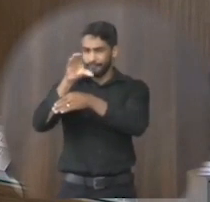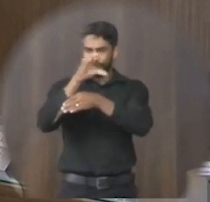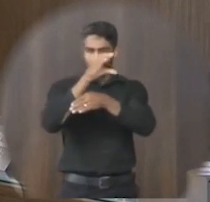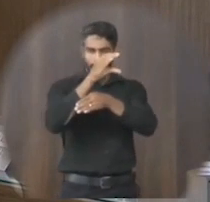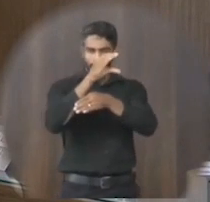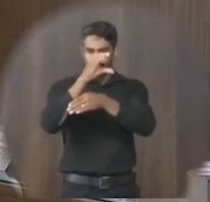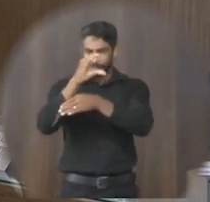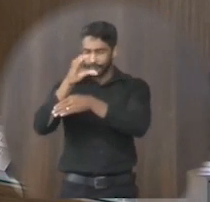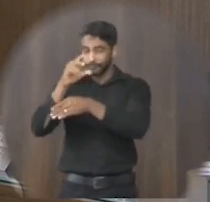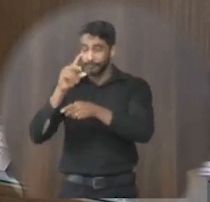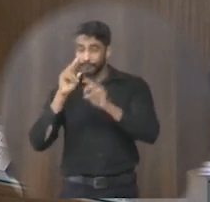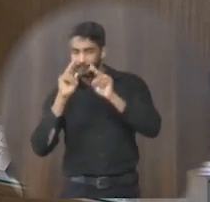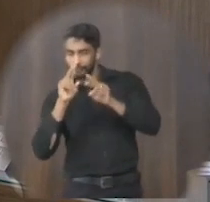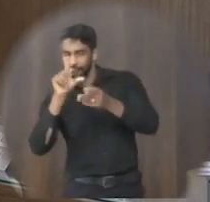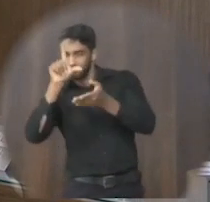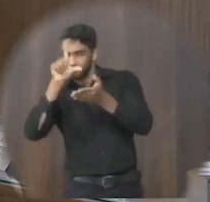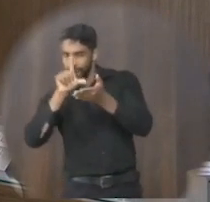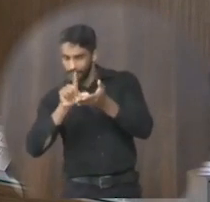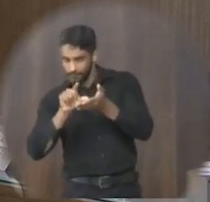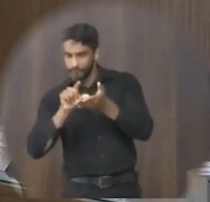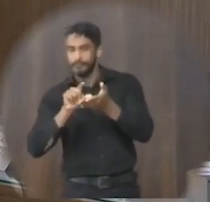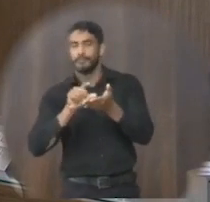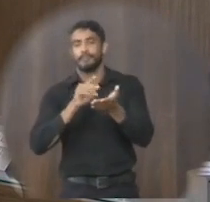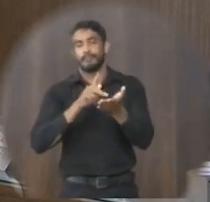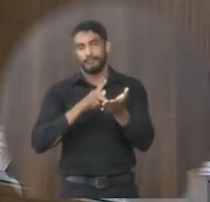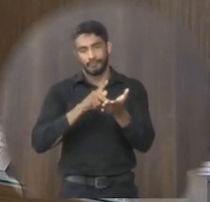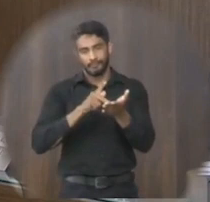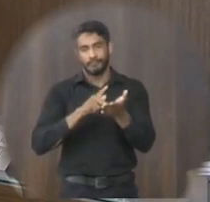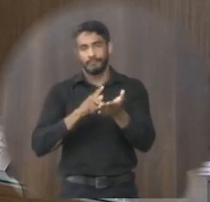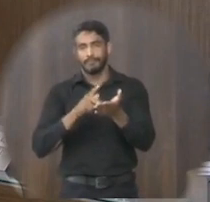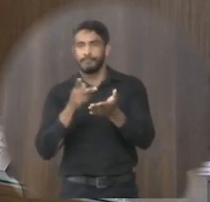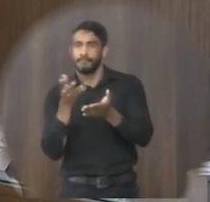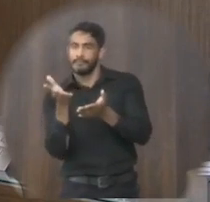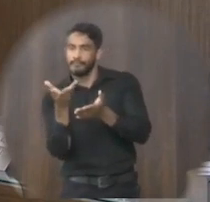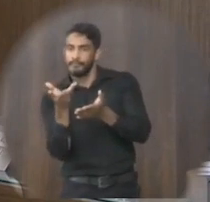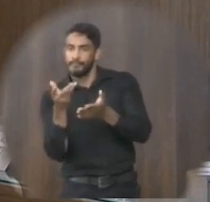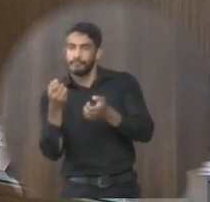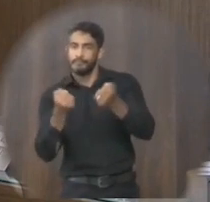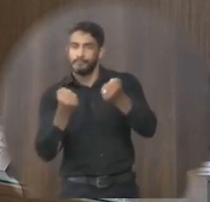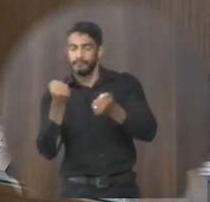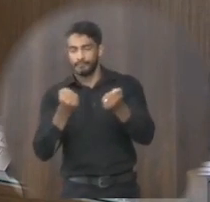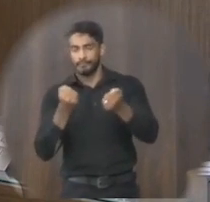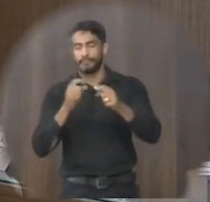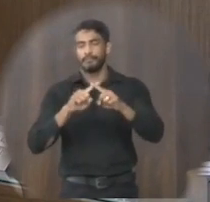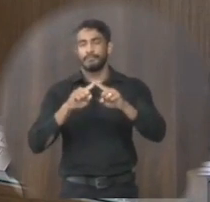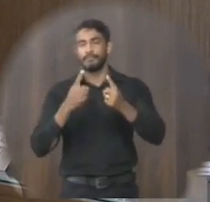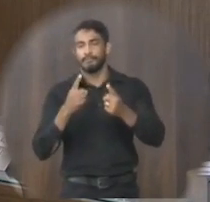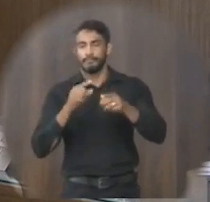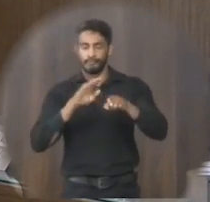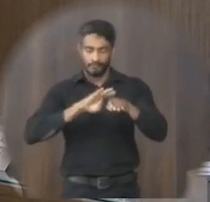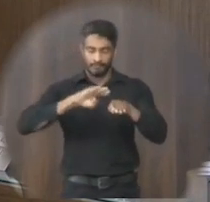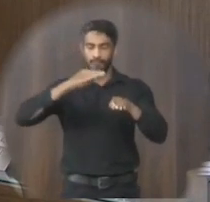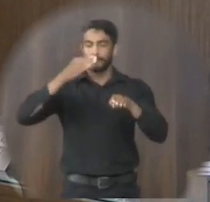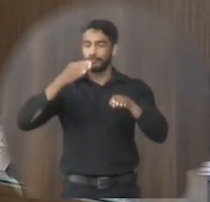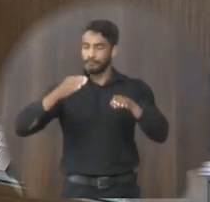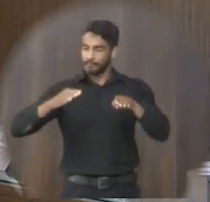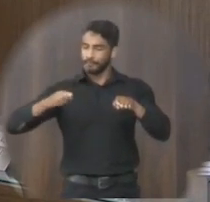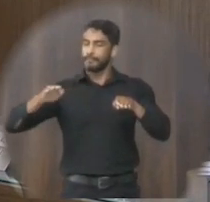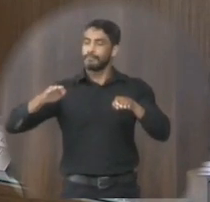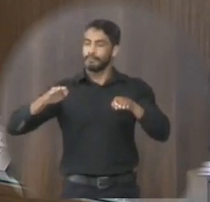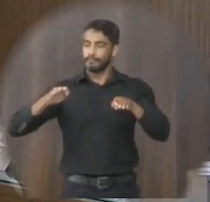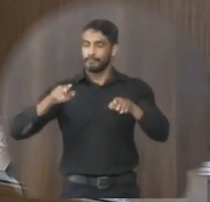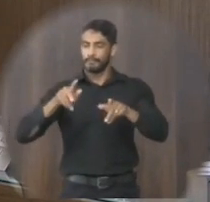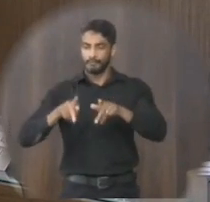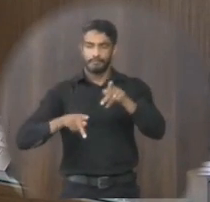amenize realmente a velocidade mas que ao menos esse redutor que é o quebra-mola o